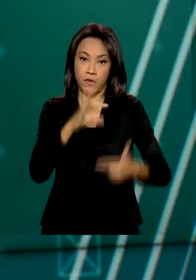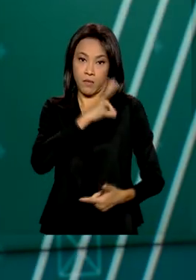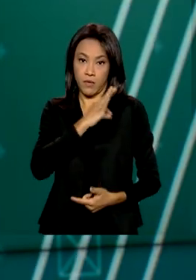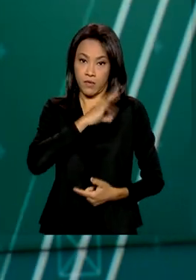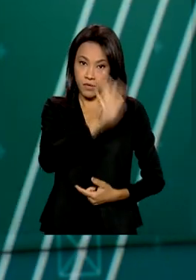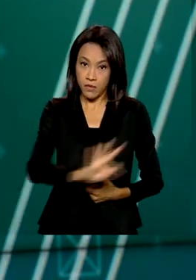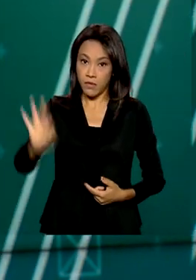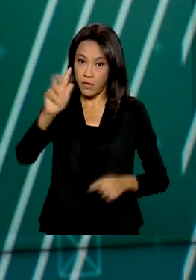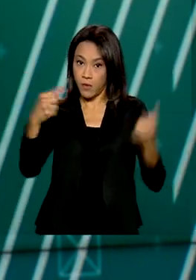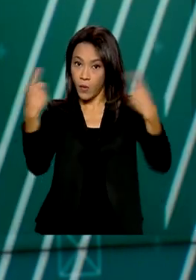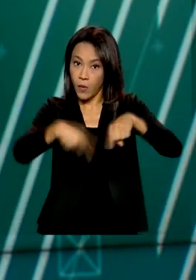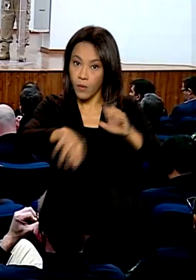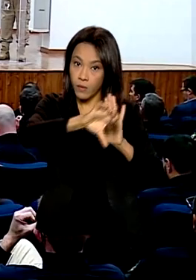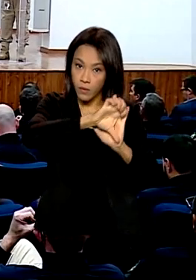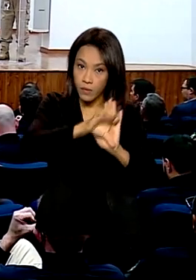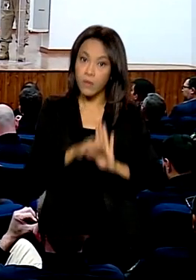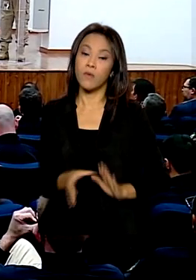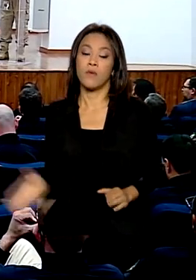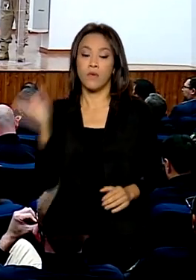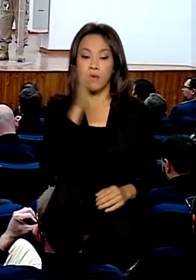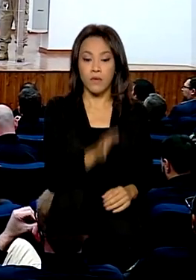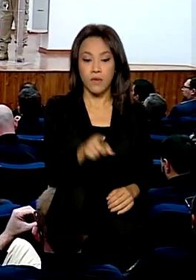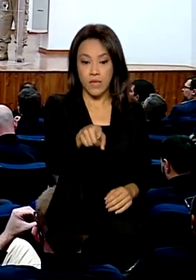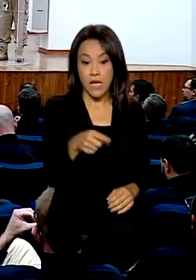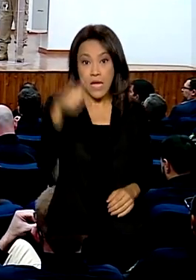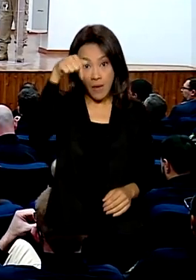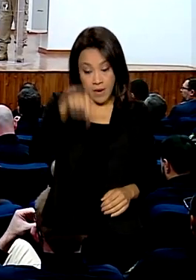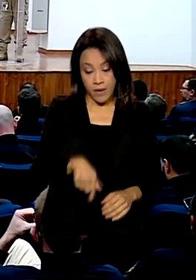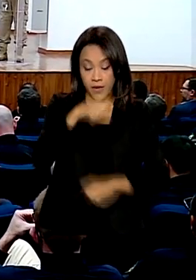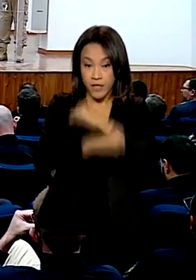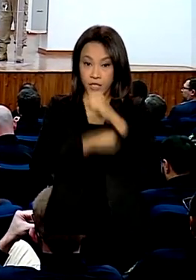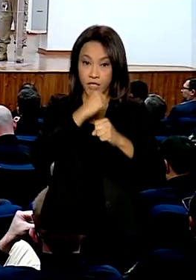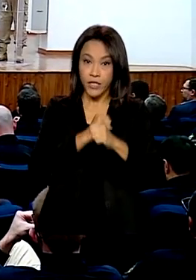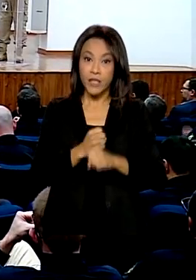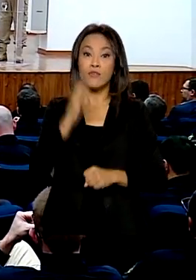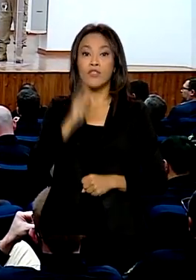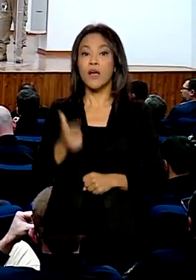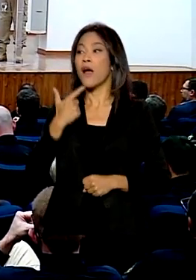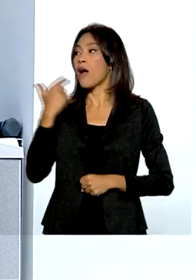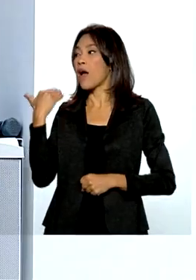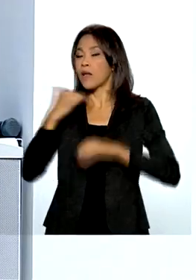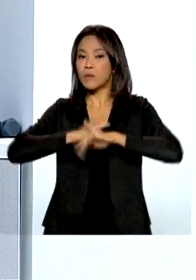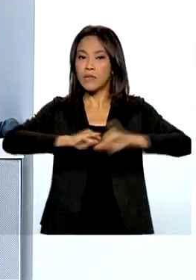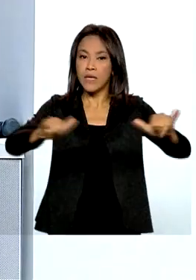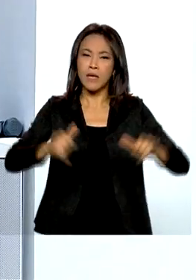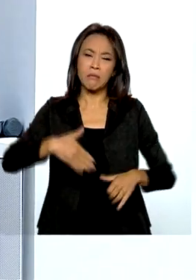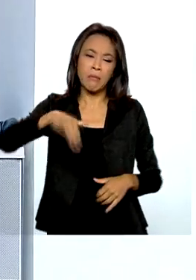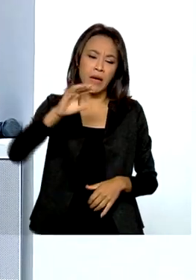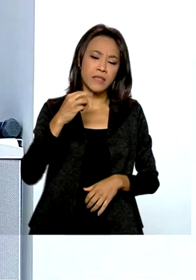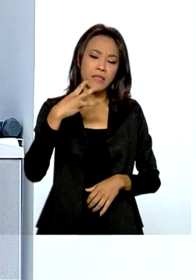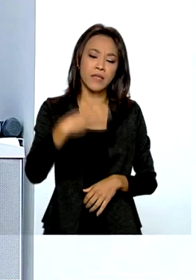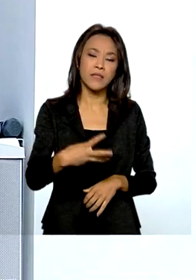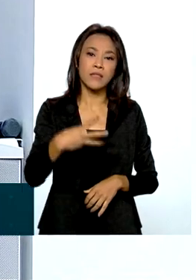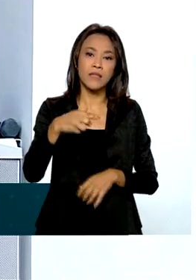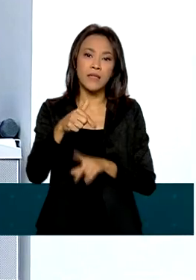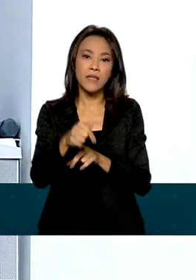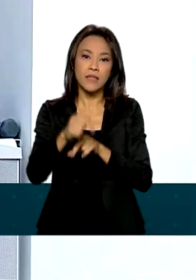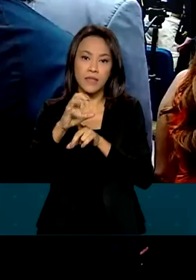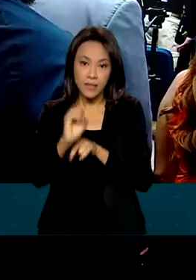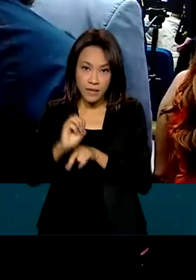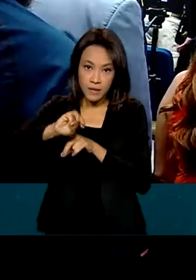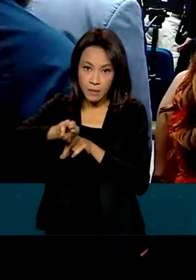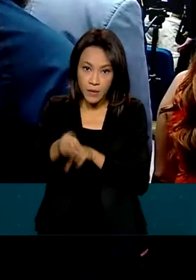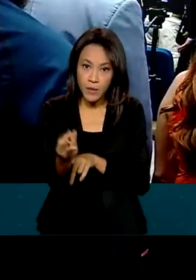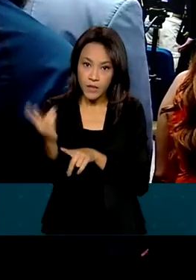no combate ao crime. Para este ano, foram anunciados mais de 370 milhões de reais